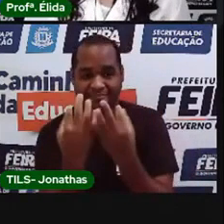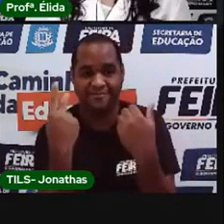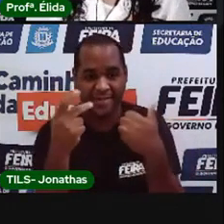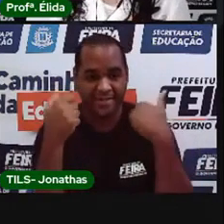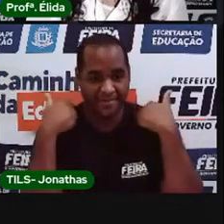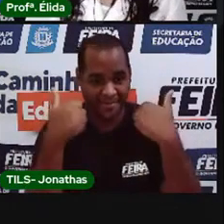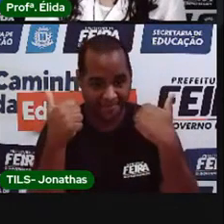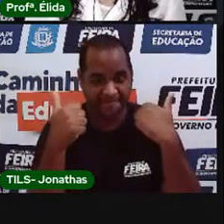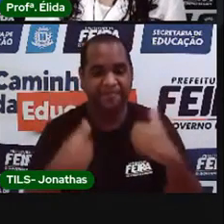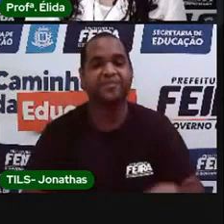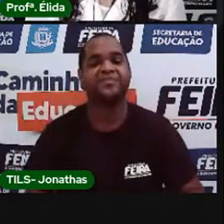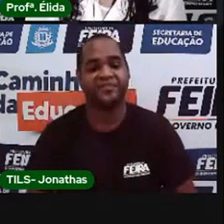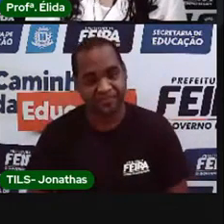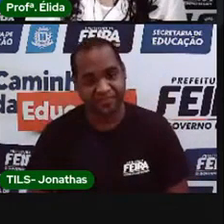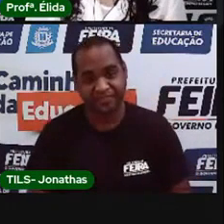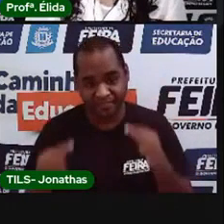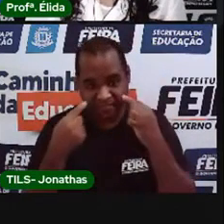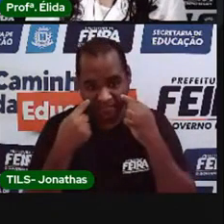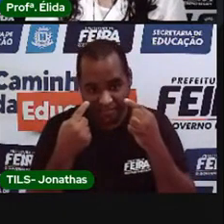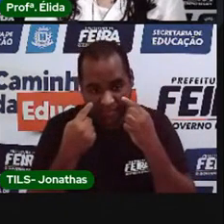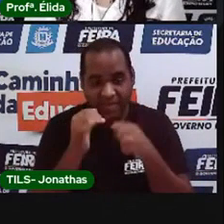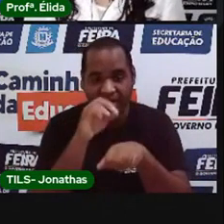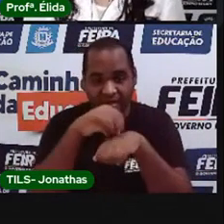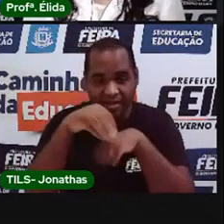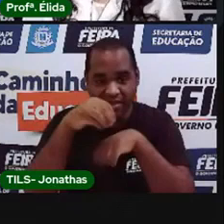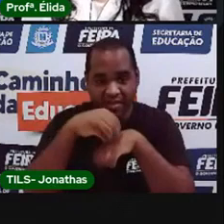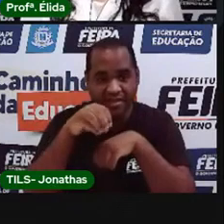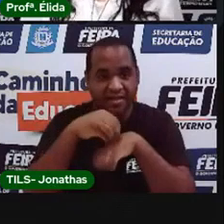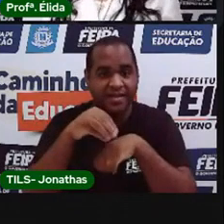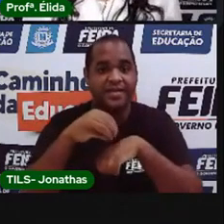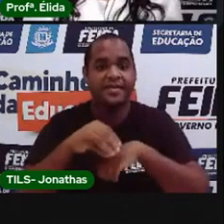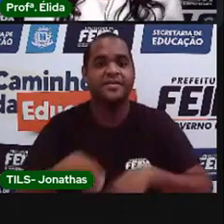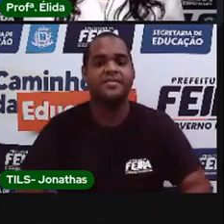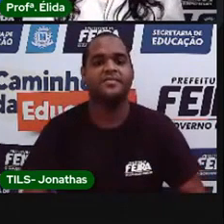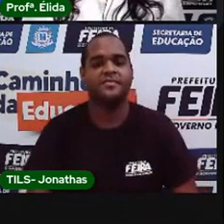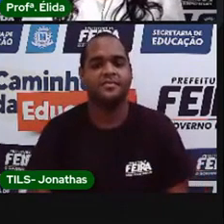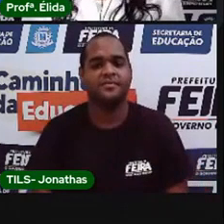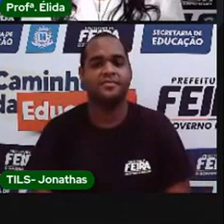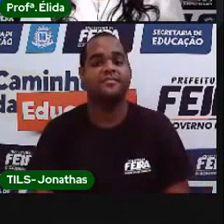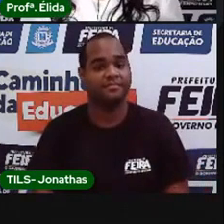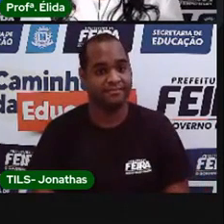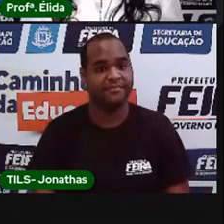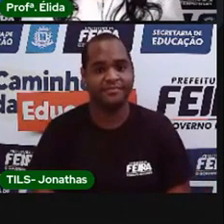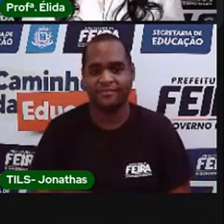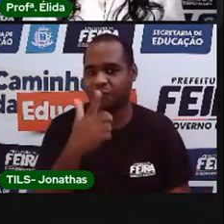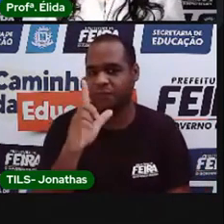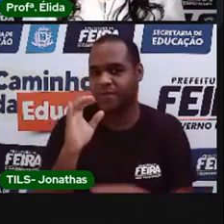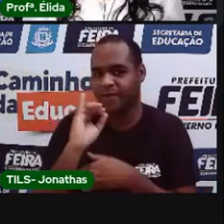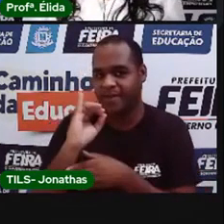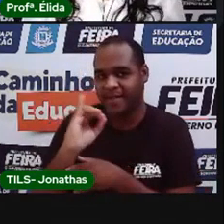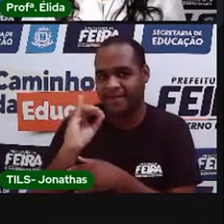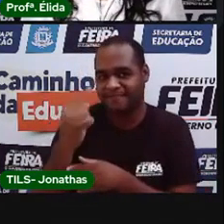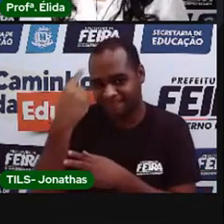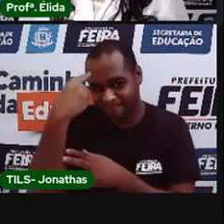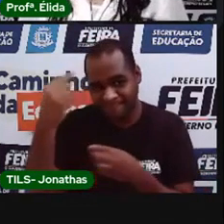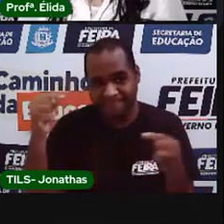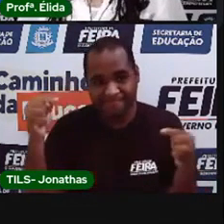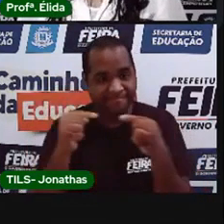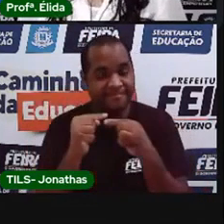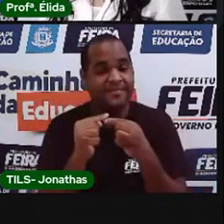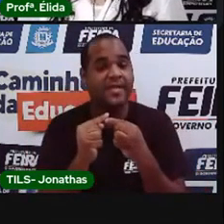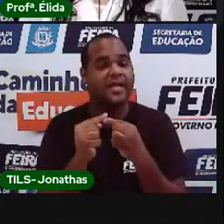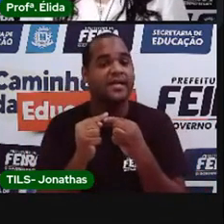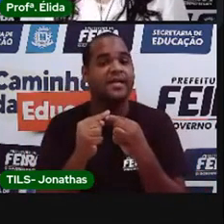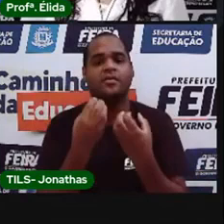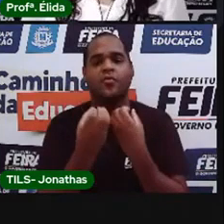Preste atenção nas orientações que a prova vai dar. A atividade interativa. Você